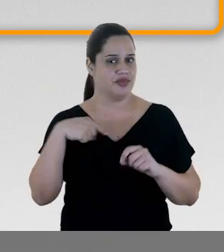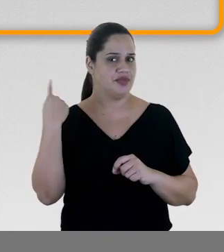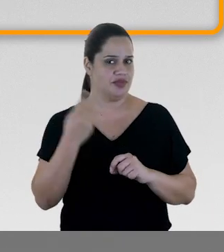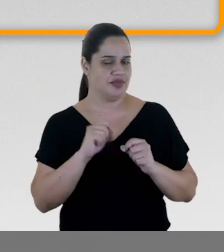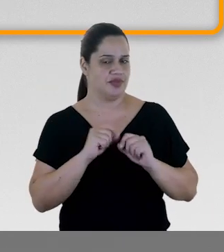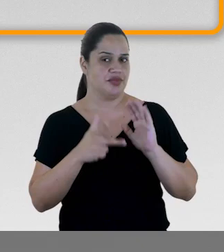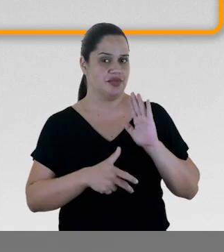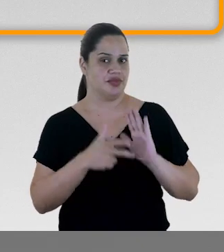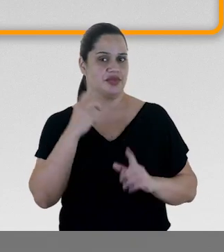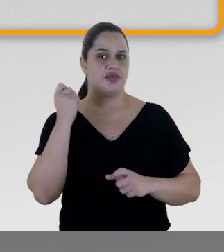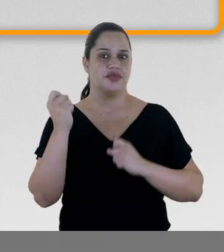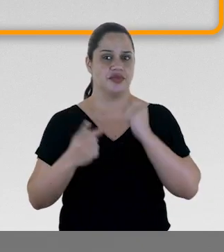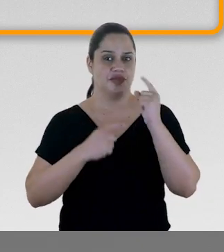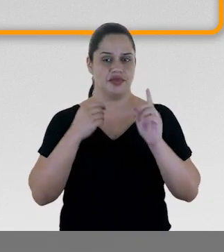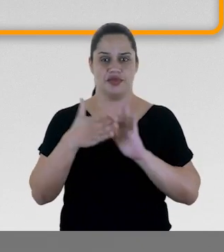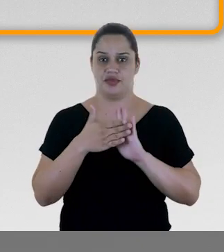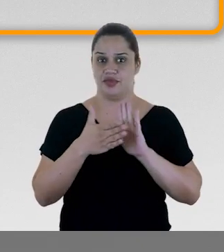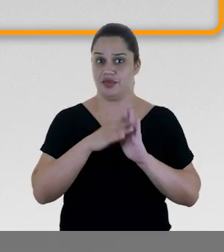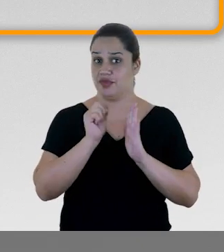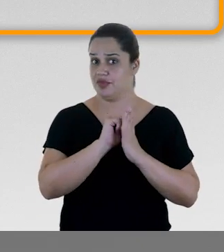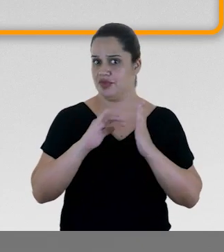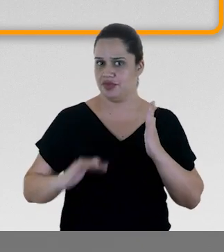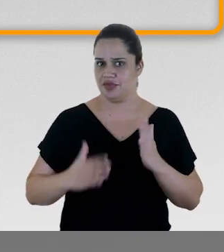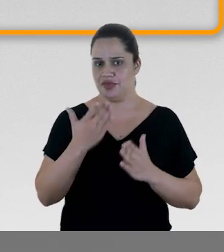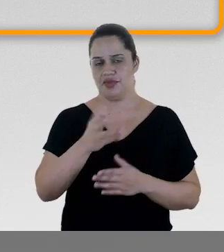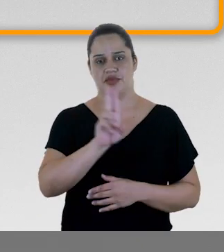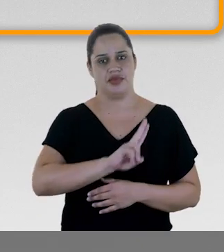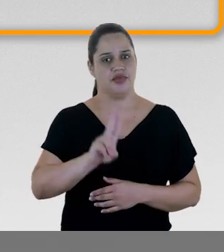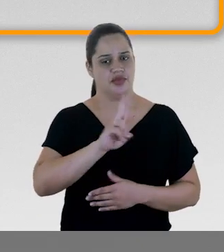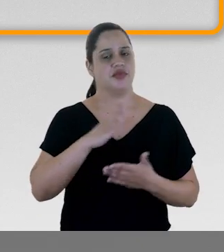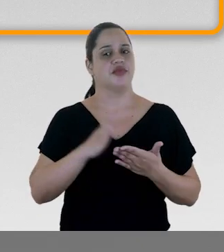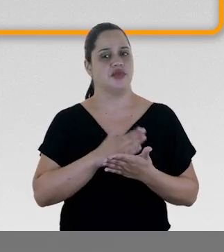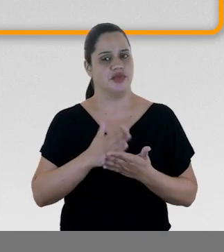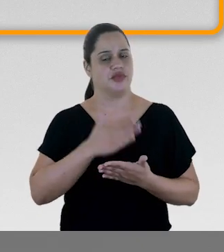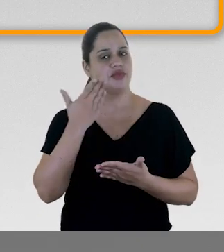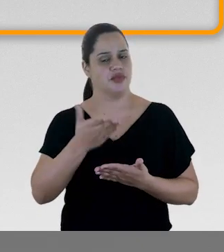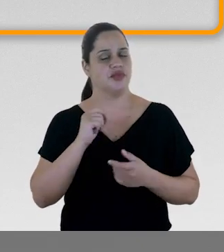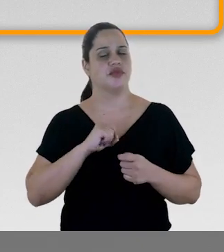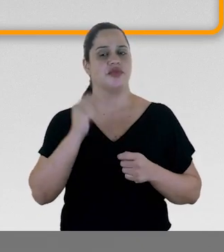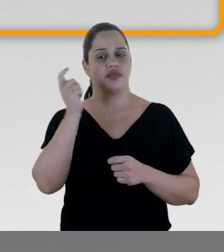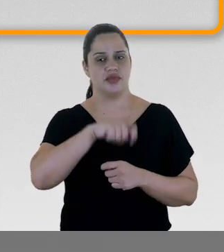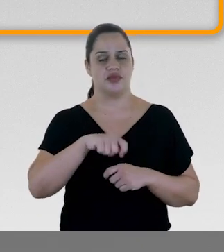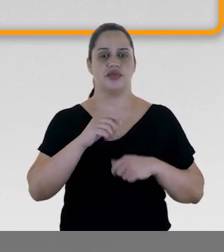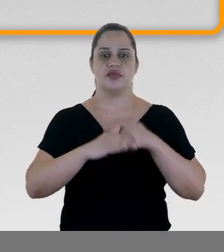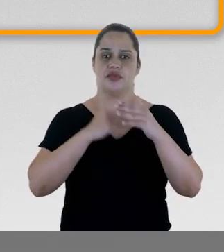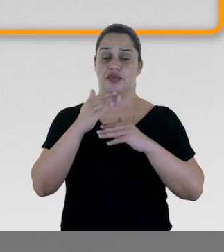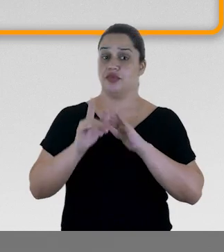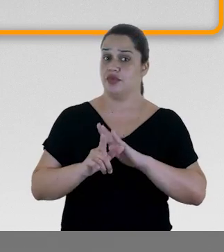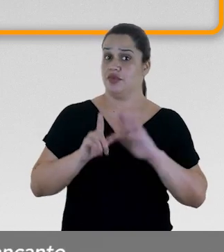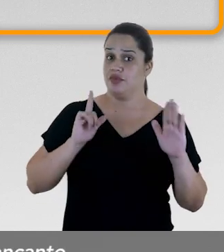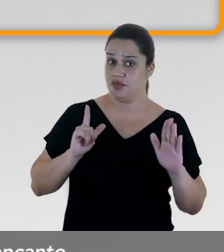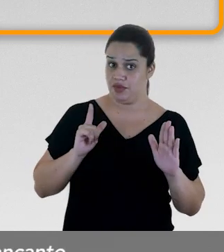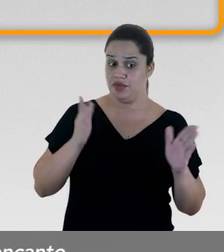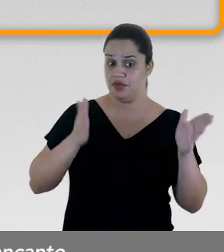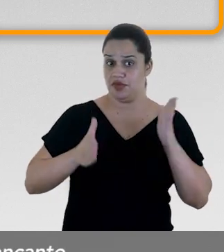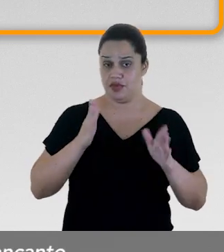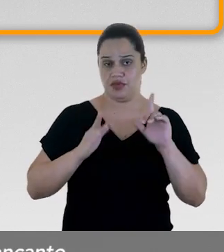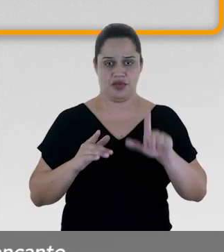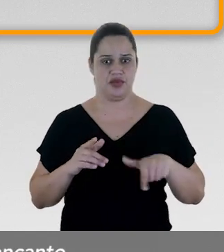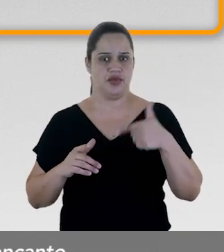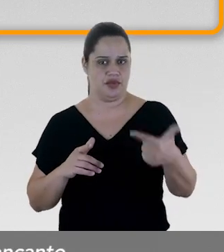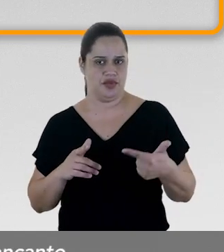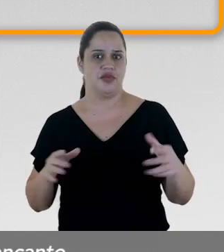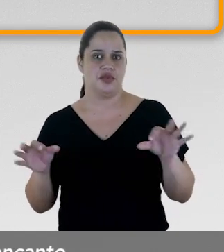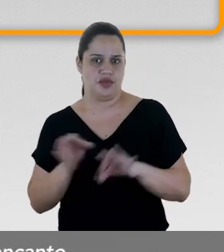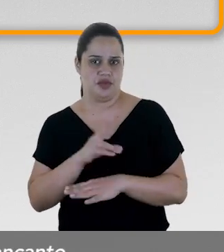vamos explorar agora algumas propostas de atividades que podem ser desenvolvidas antes, durante e